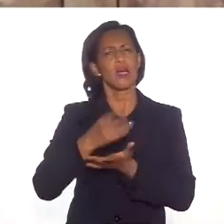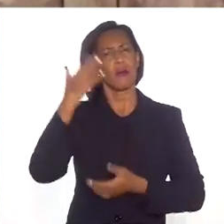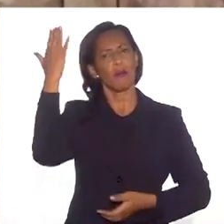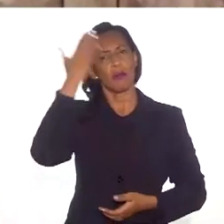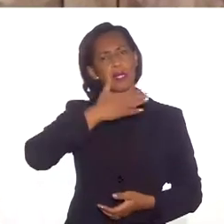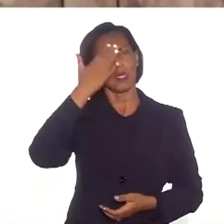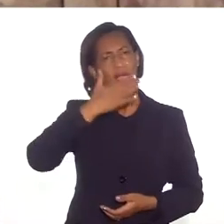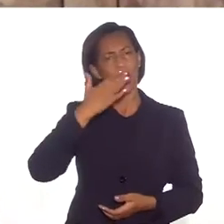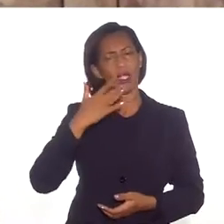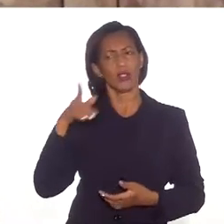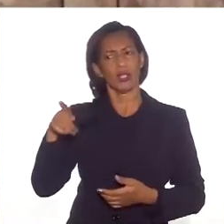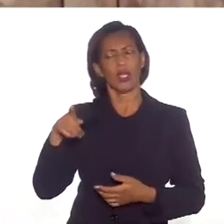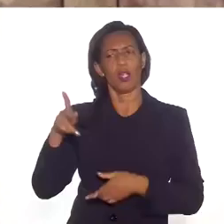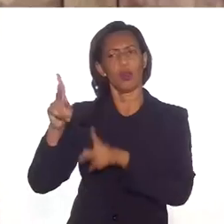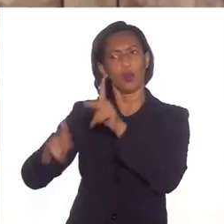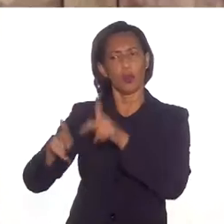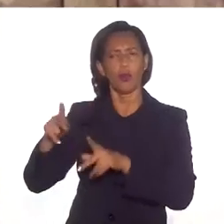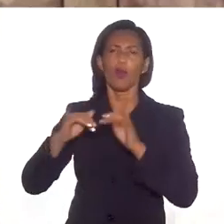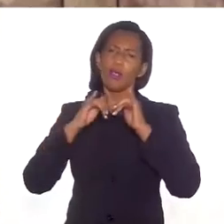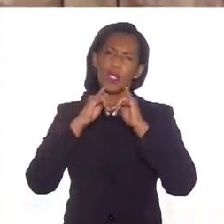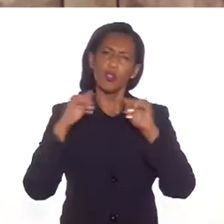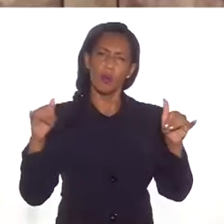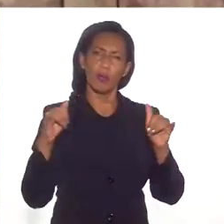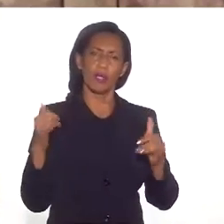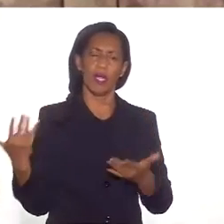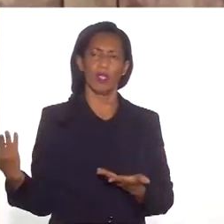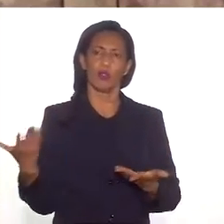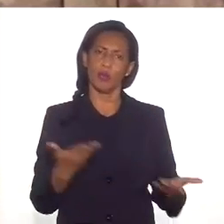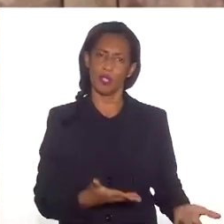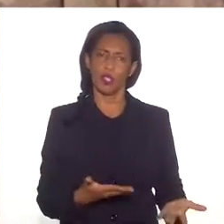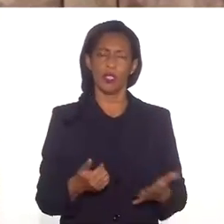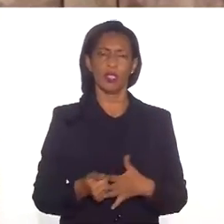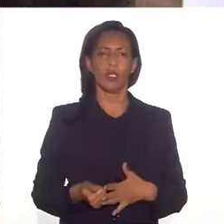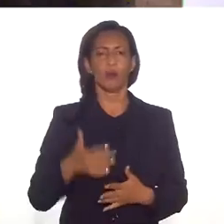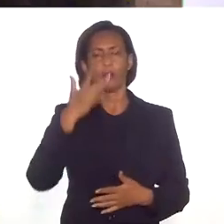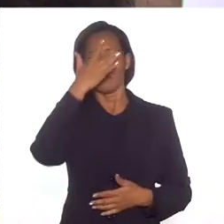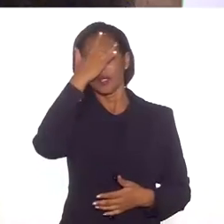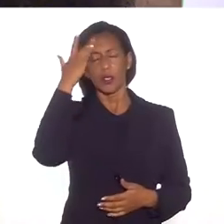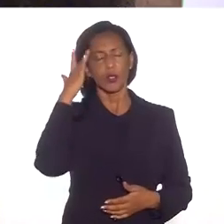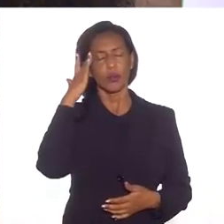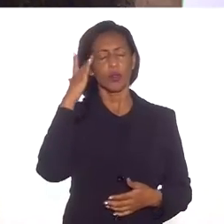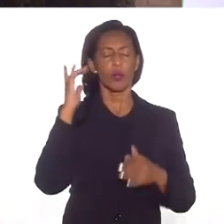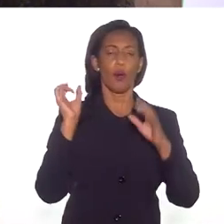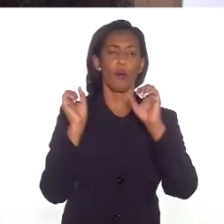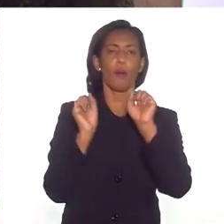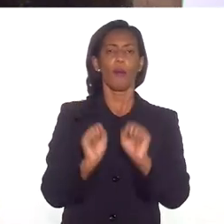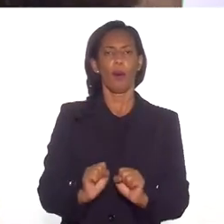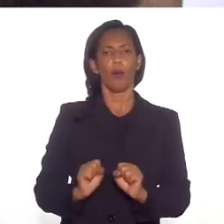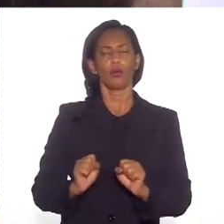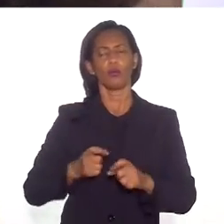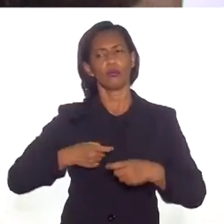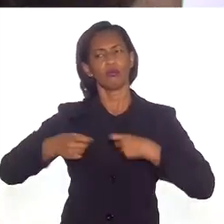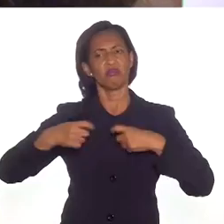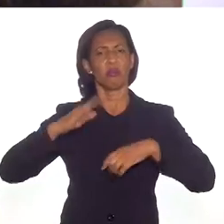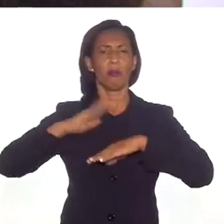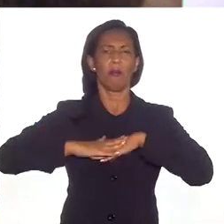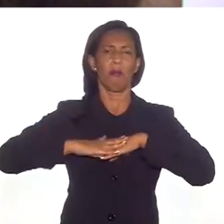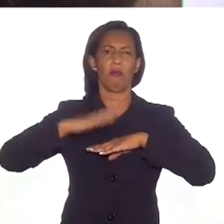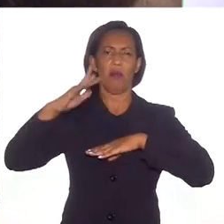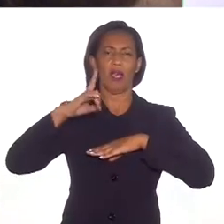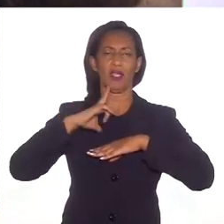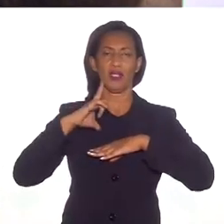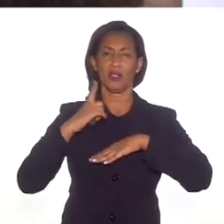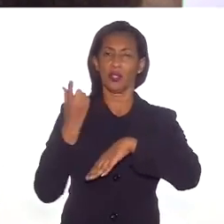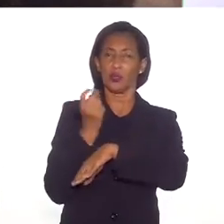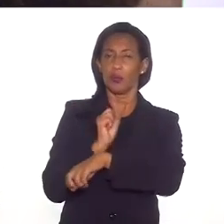presente em cima do povo indígena. Deixa uma mensagem para a gente, para que as pessoas possam lutar um pouco mais,